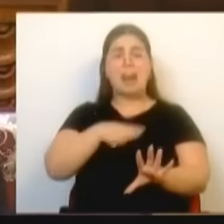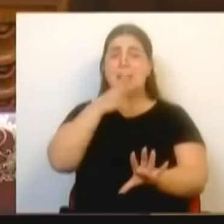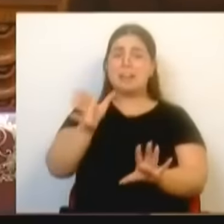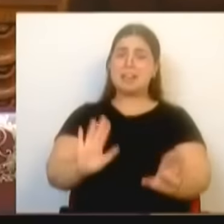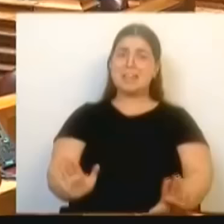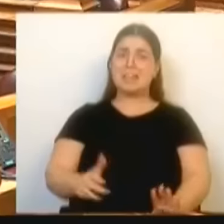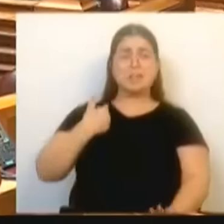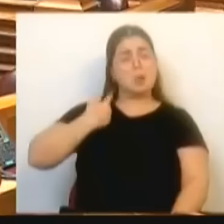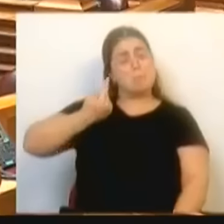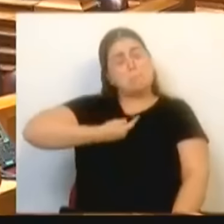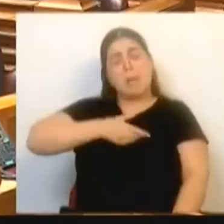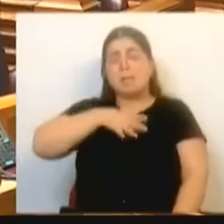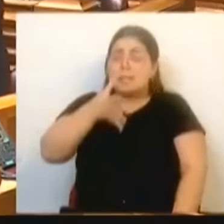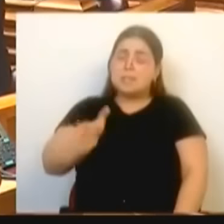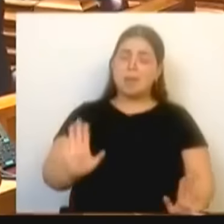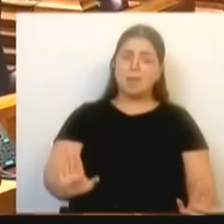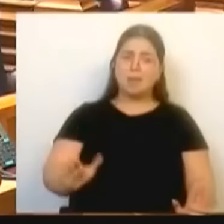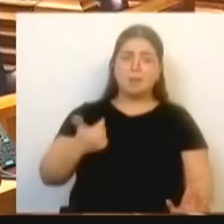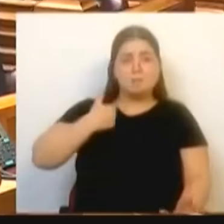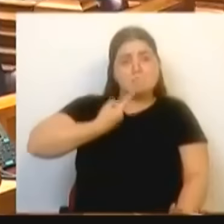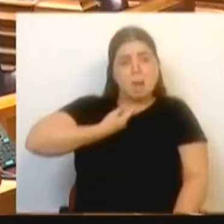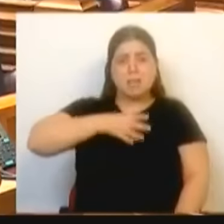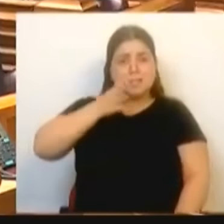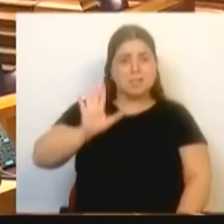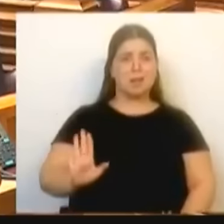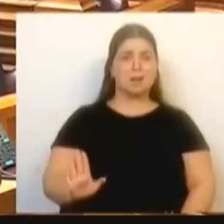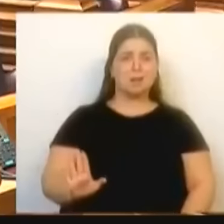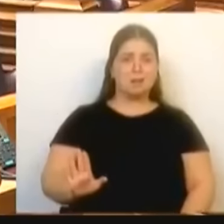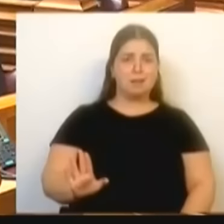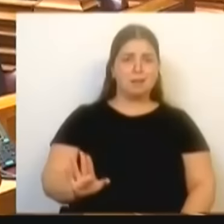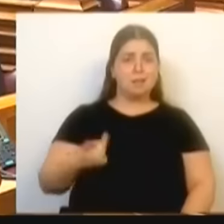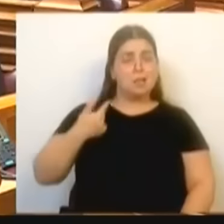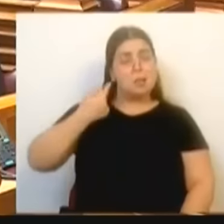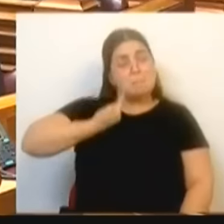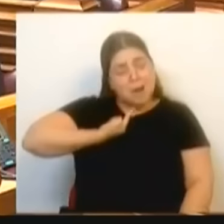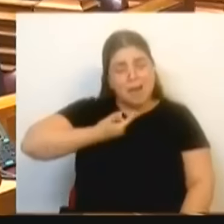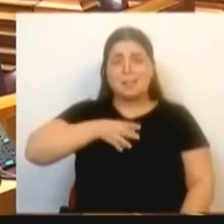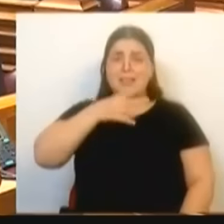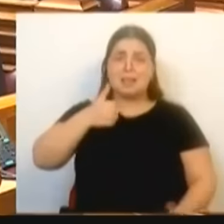dizer. E deixa-me a mim para dizer. E deixa-me a mim para dizer.